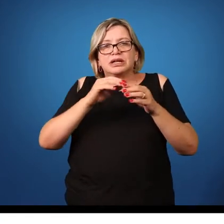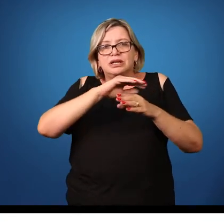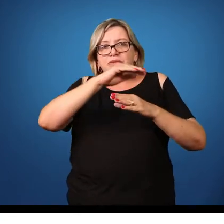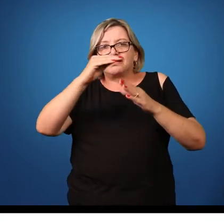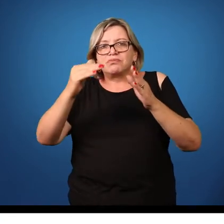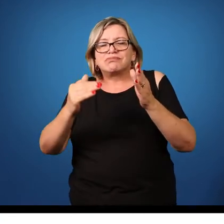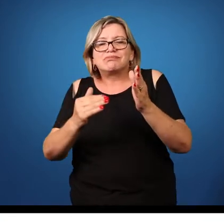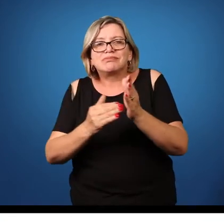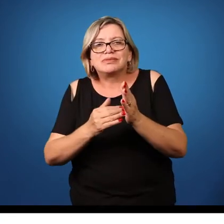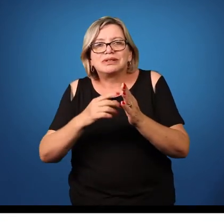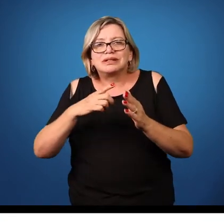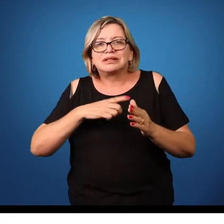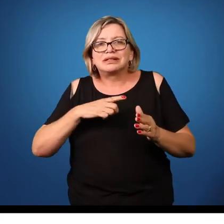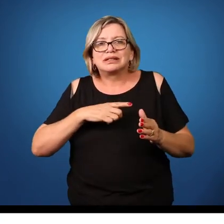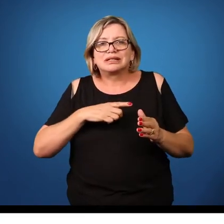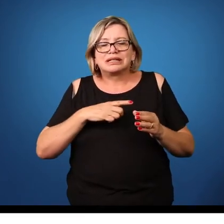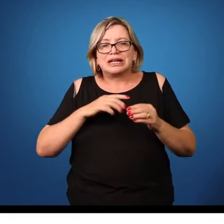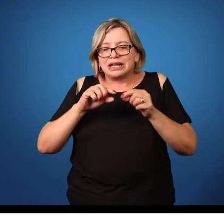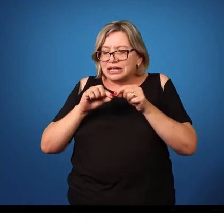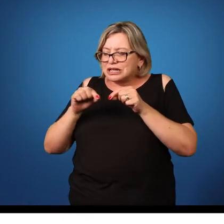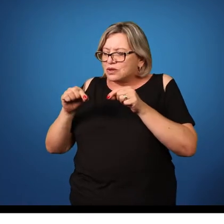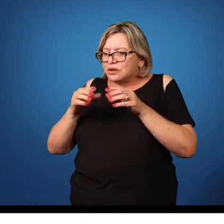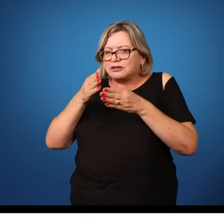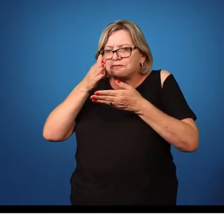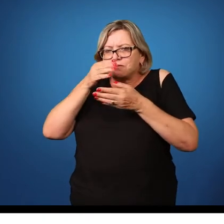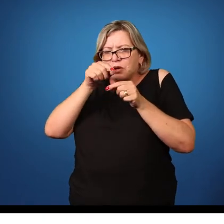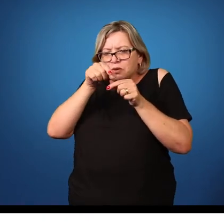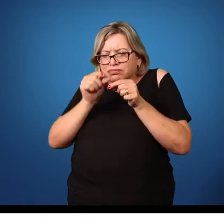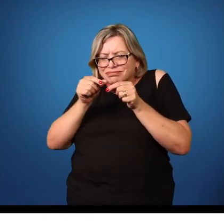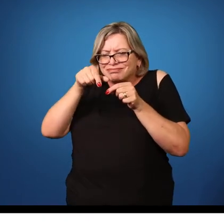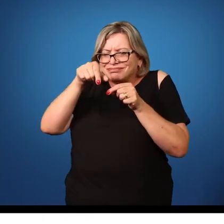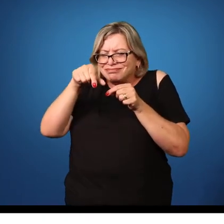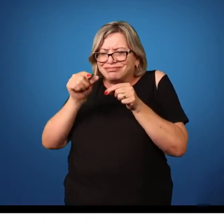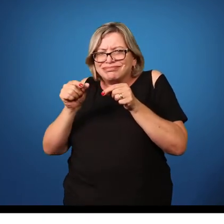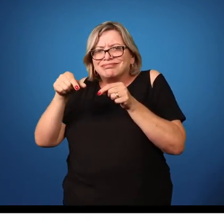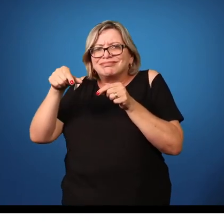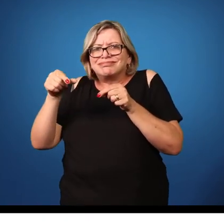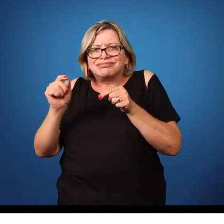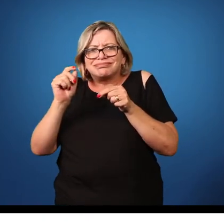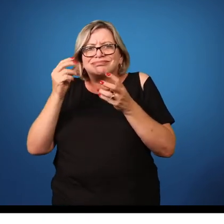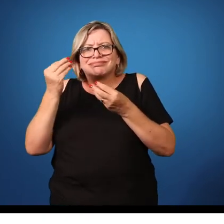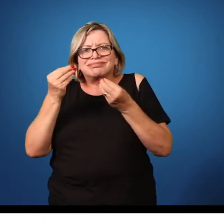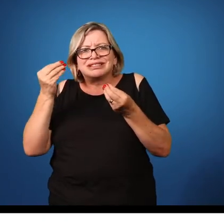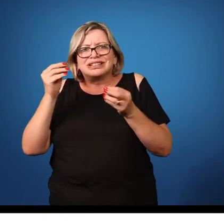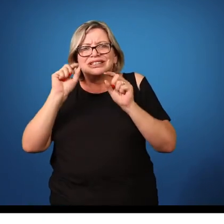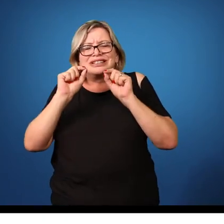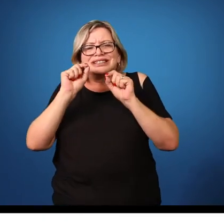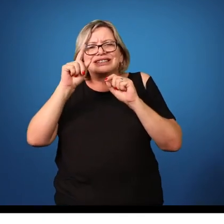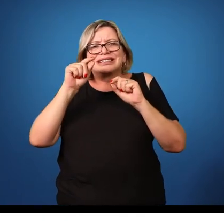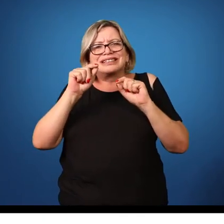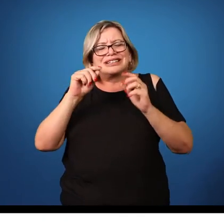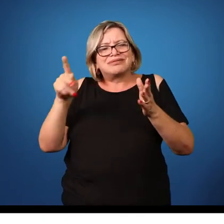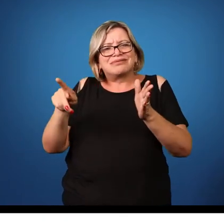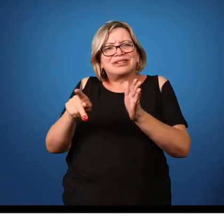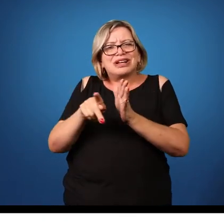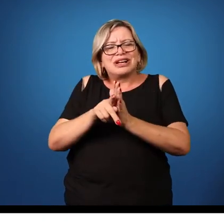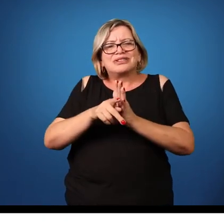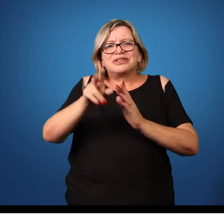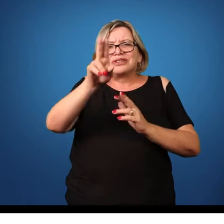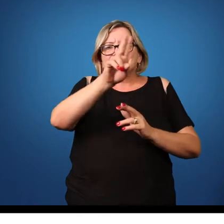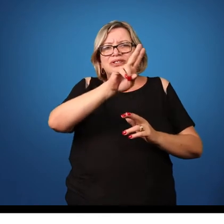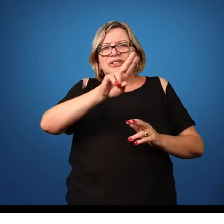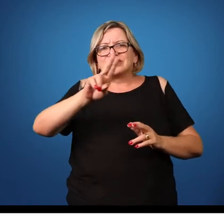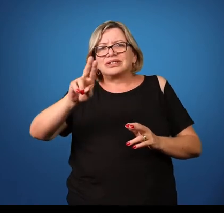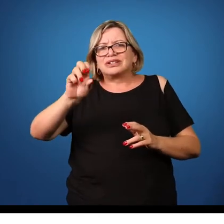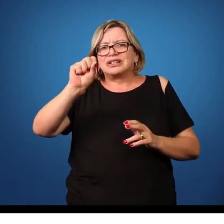e por fim, chegando nessas regiões segmentadas. Essas regiões segmentadas, o conjunto dela é